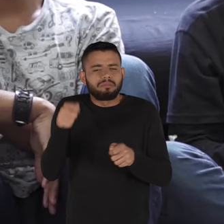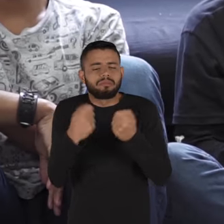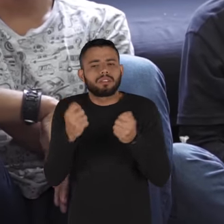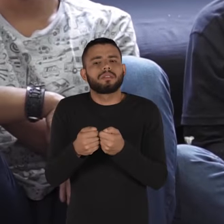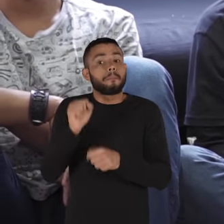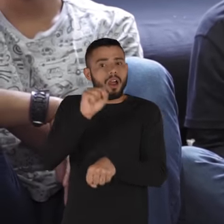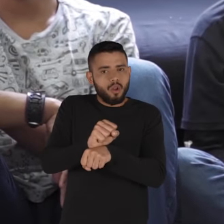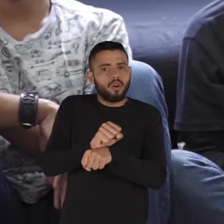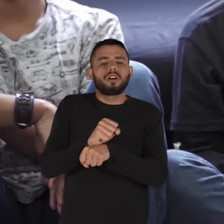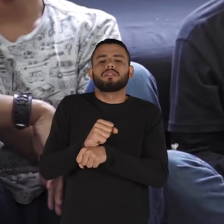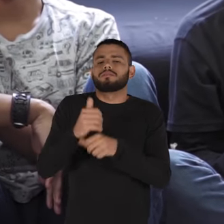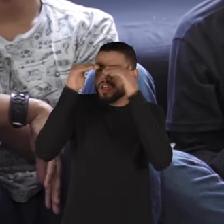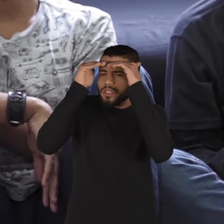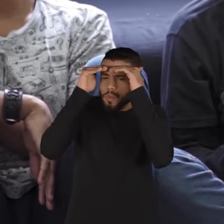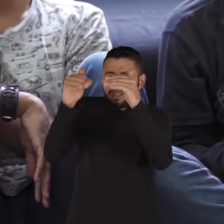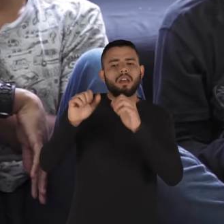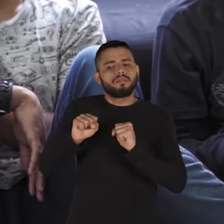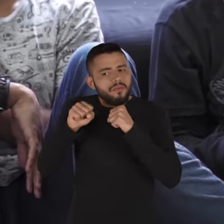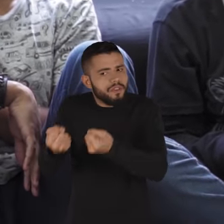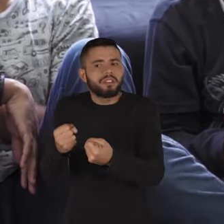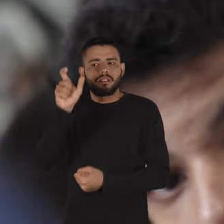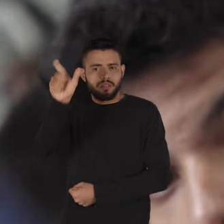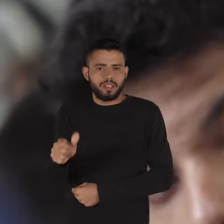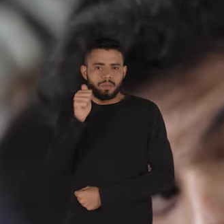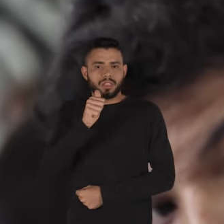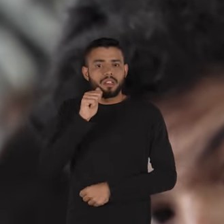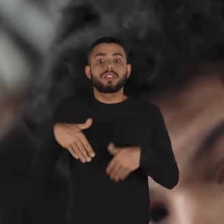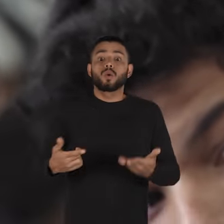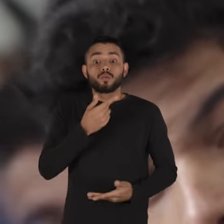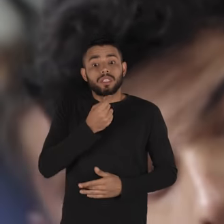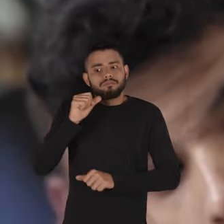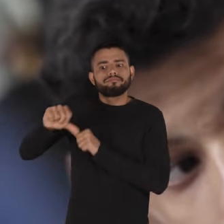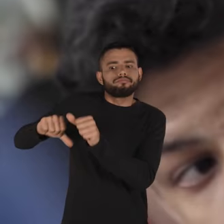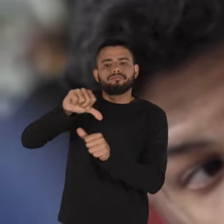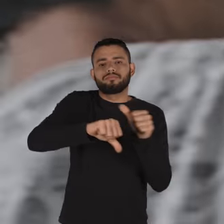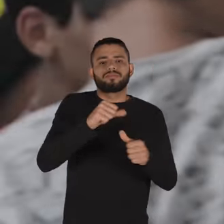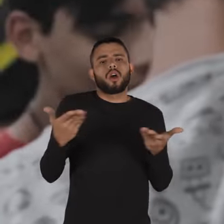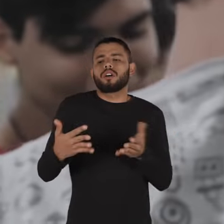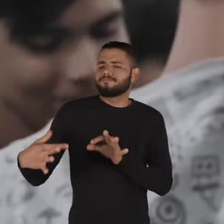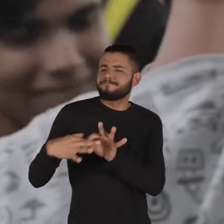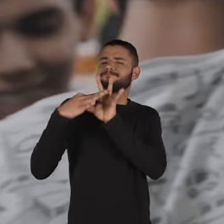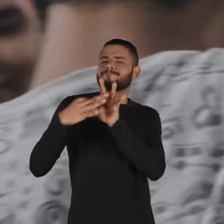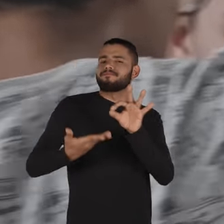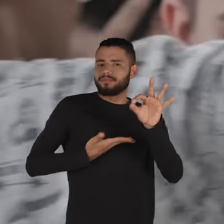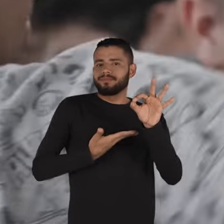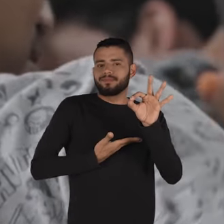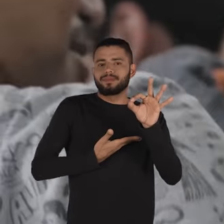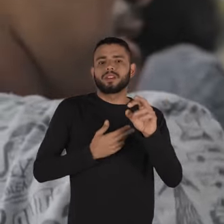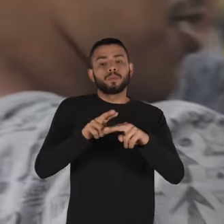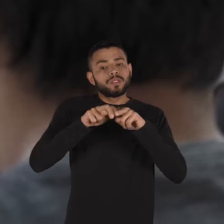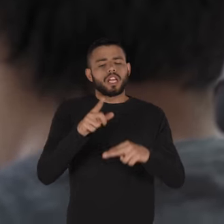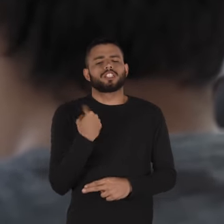pararam com isso, começaram a respeitar mais, começaram a defendê-las. Então eles têm sido esses agentes de transformação. Viraram nossos aliados, né?